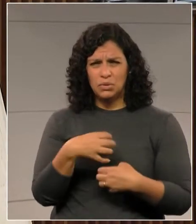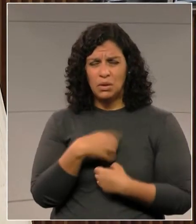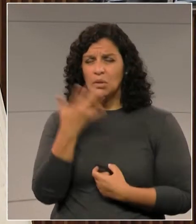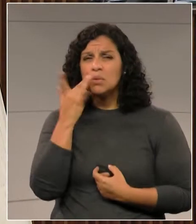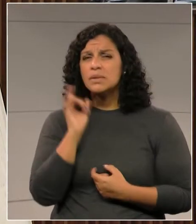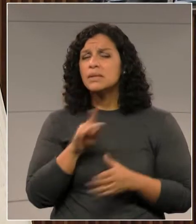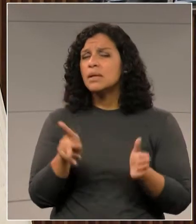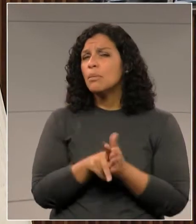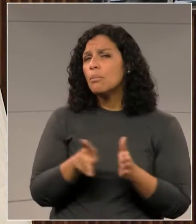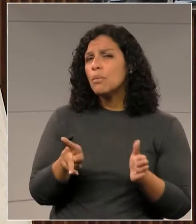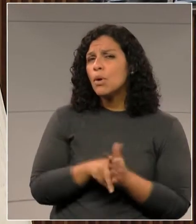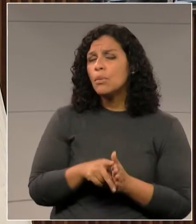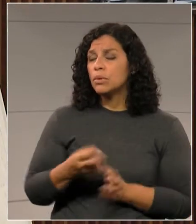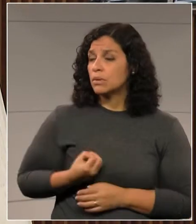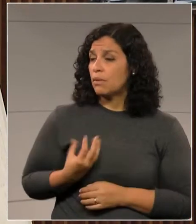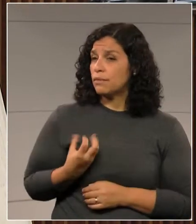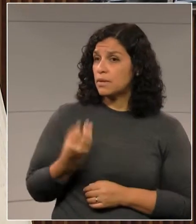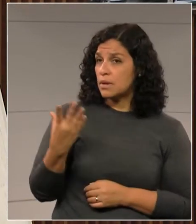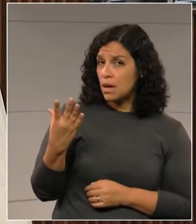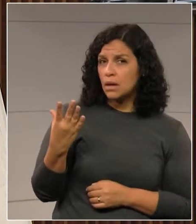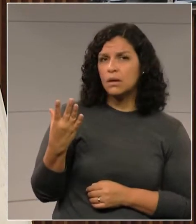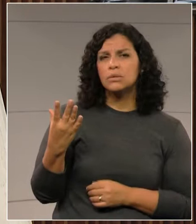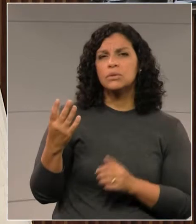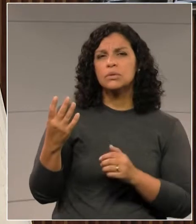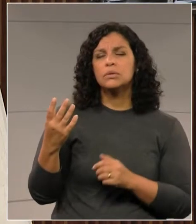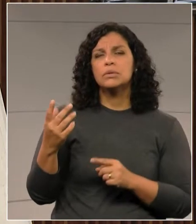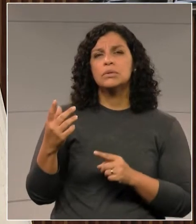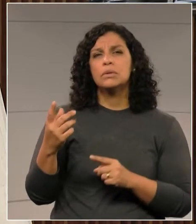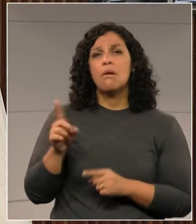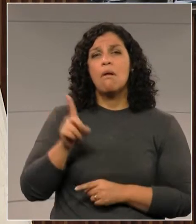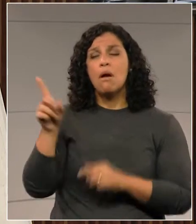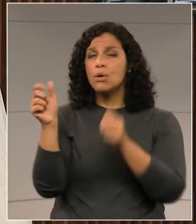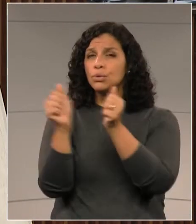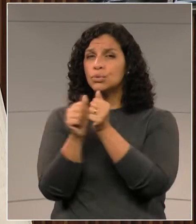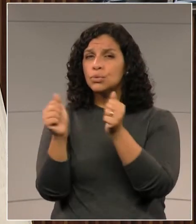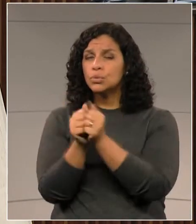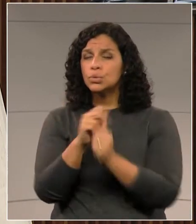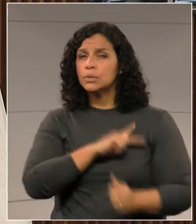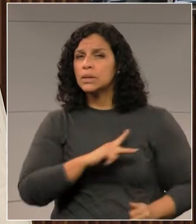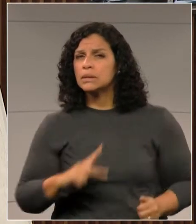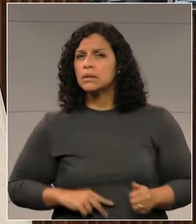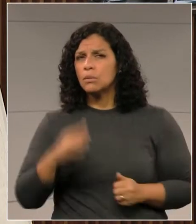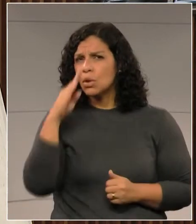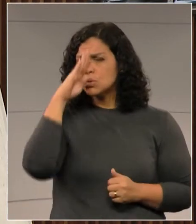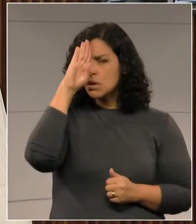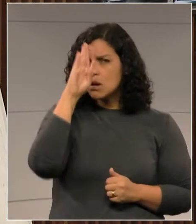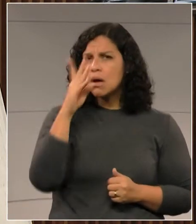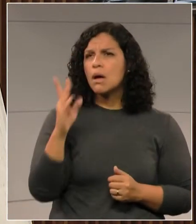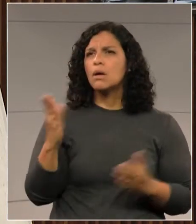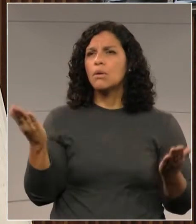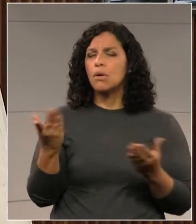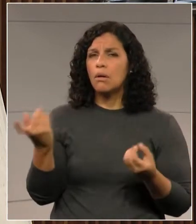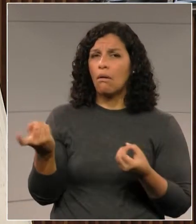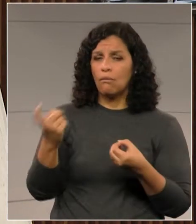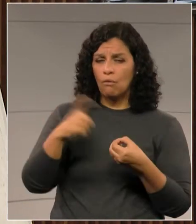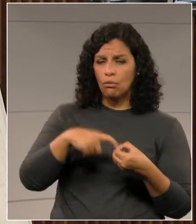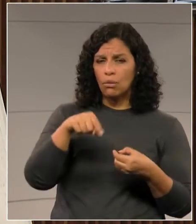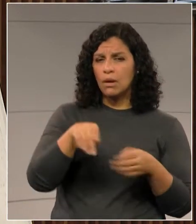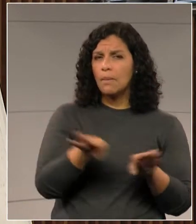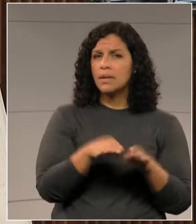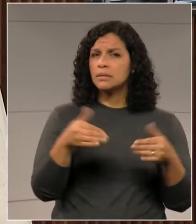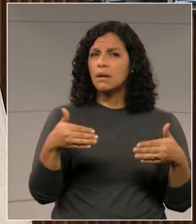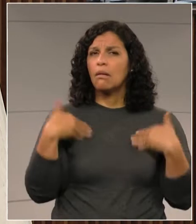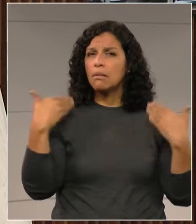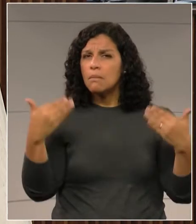fruto da viagem do governador acompanhando o presidente da República, que volta todo